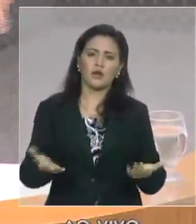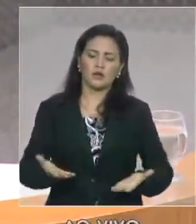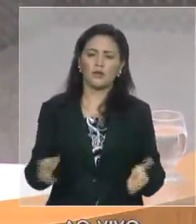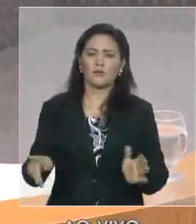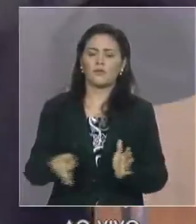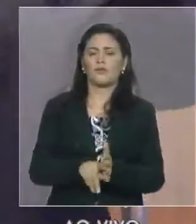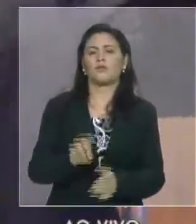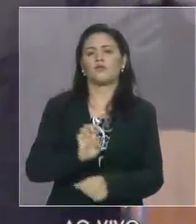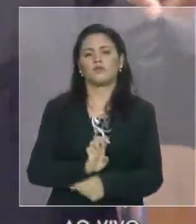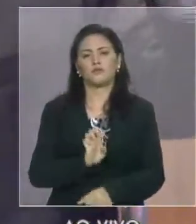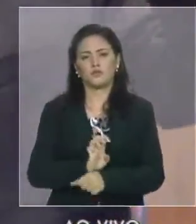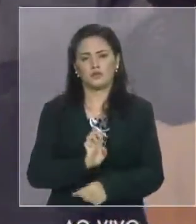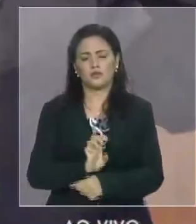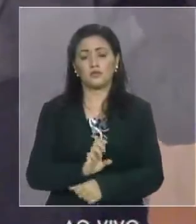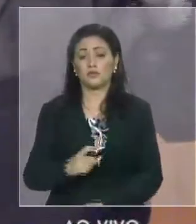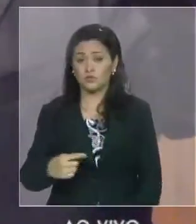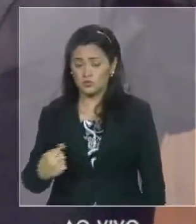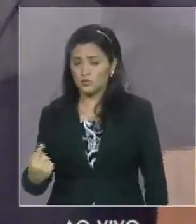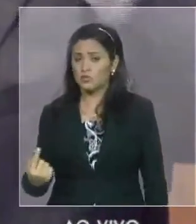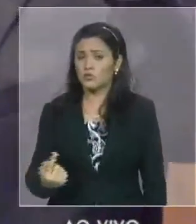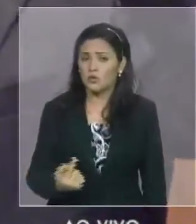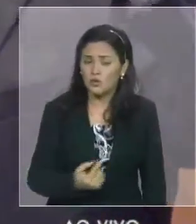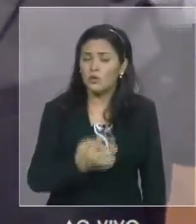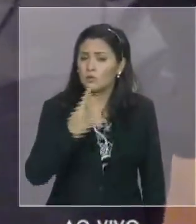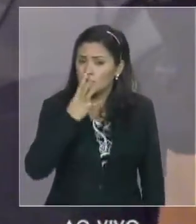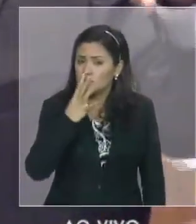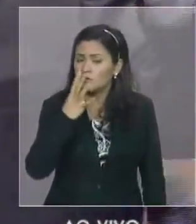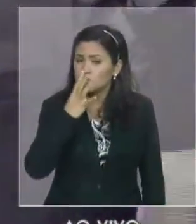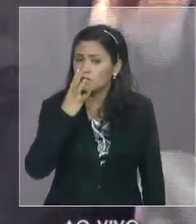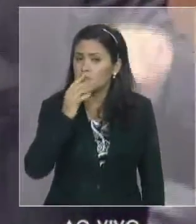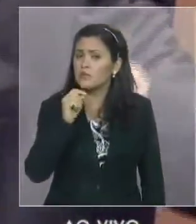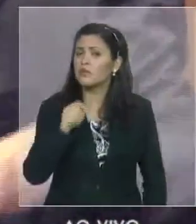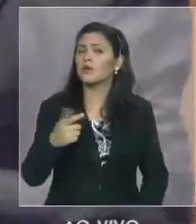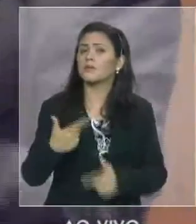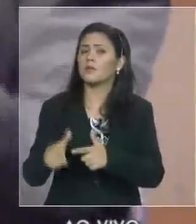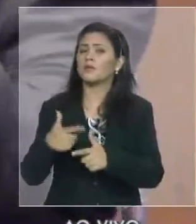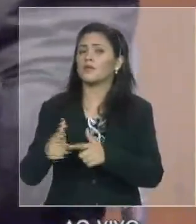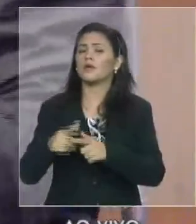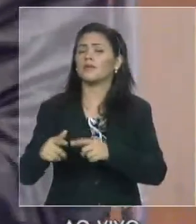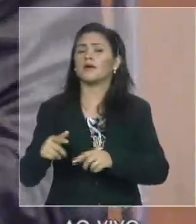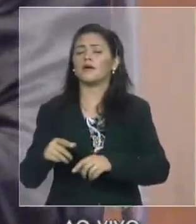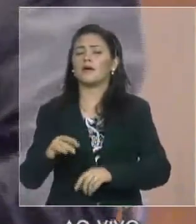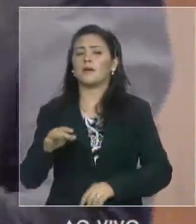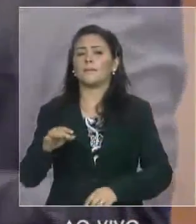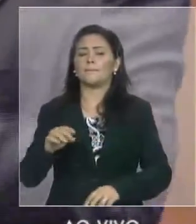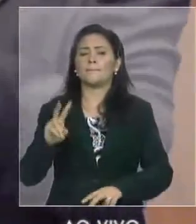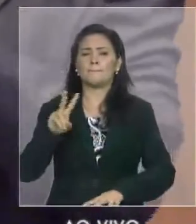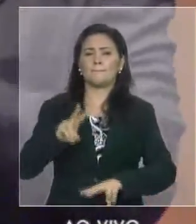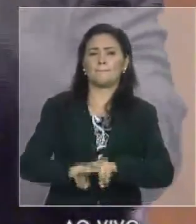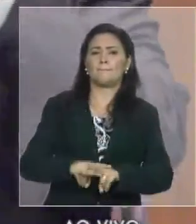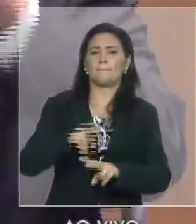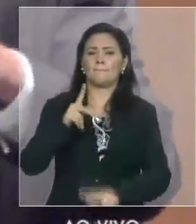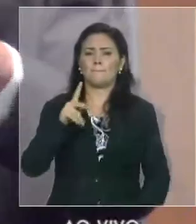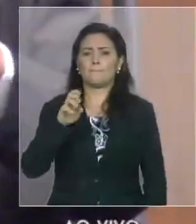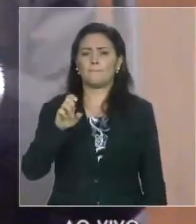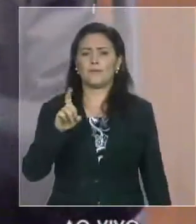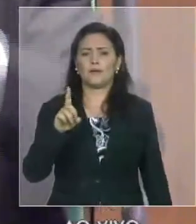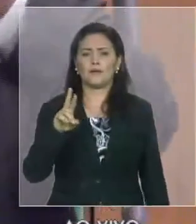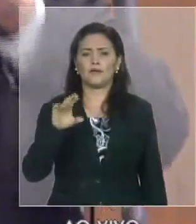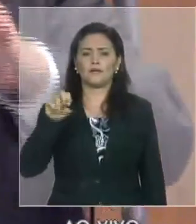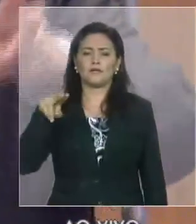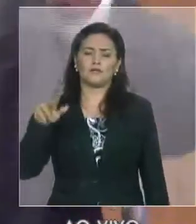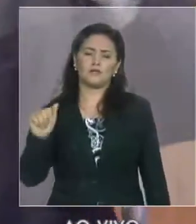leitura responsável sobre o caos do sistema penitenciário de Pedrinhas, sabe que uma das razões